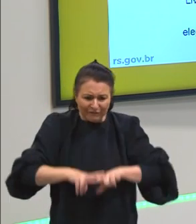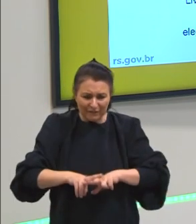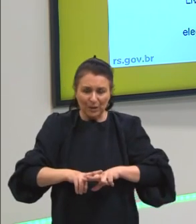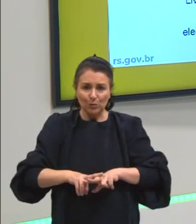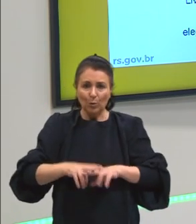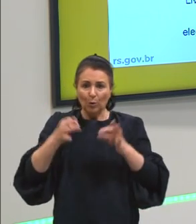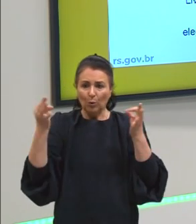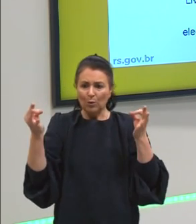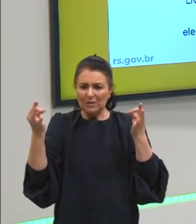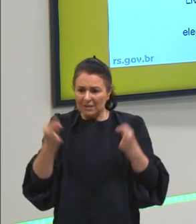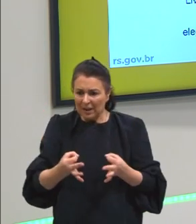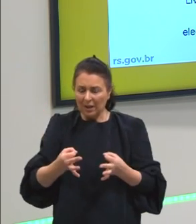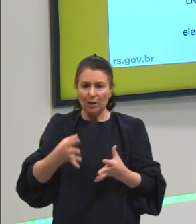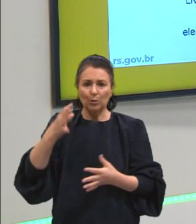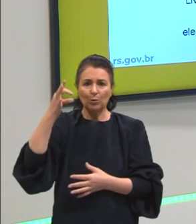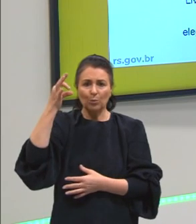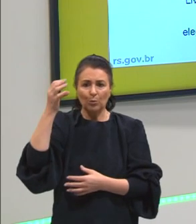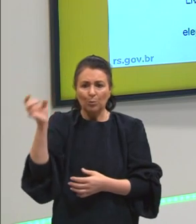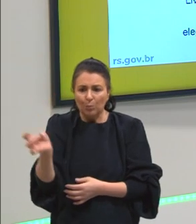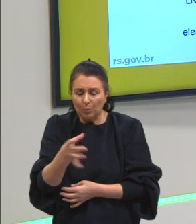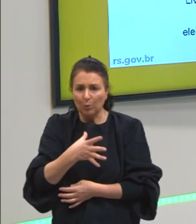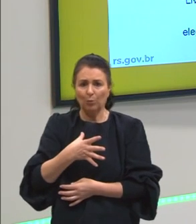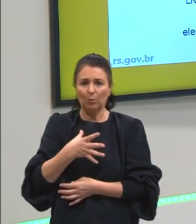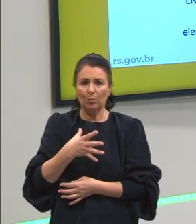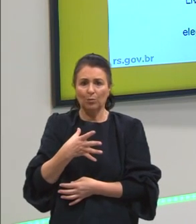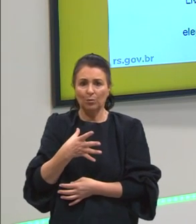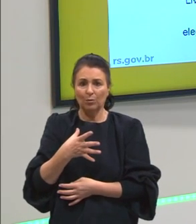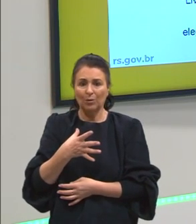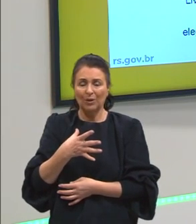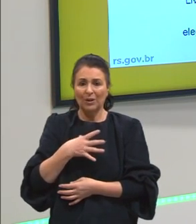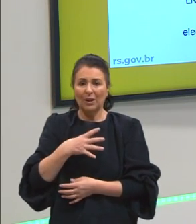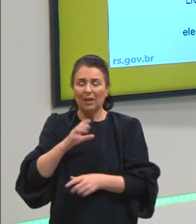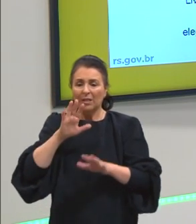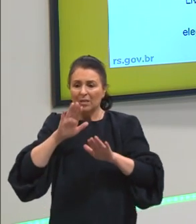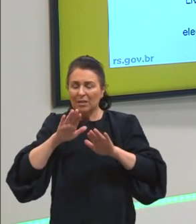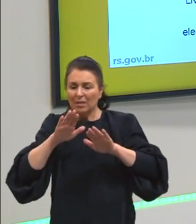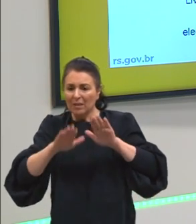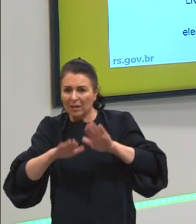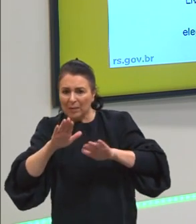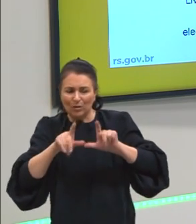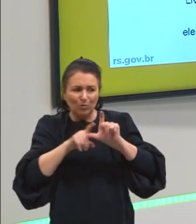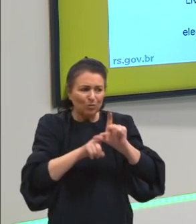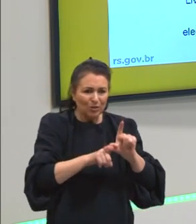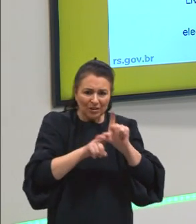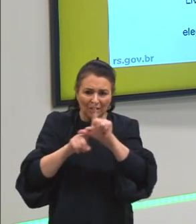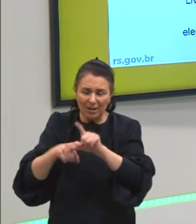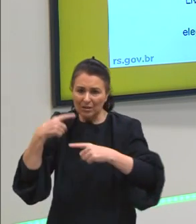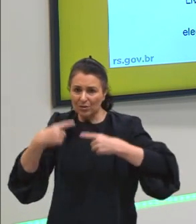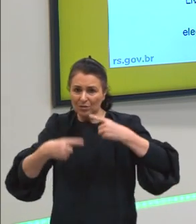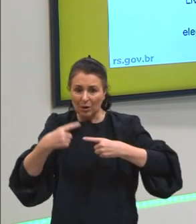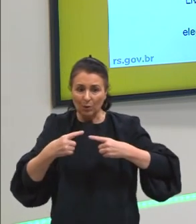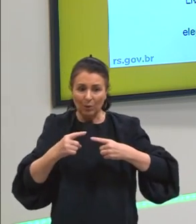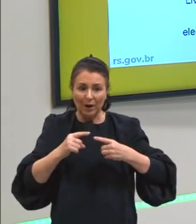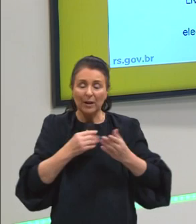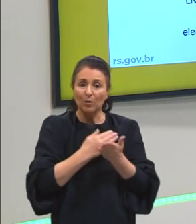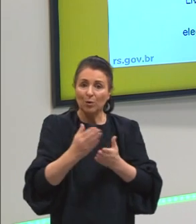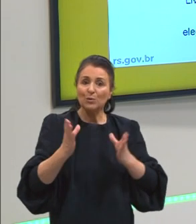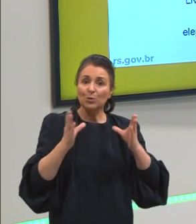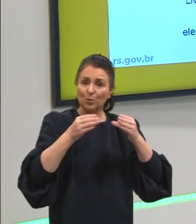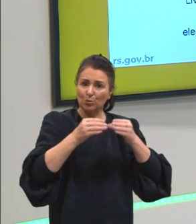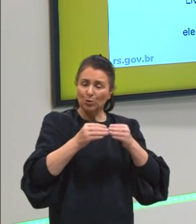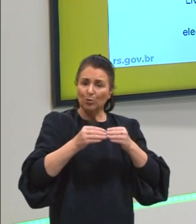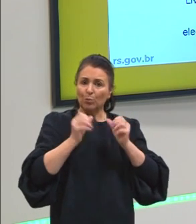suportar, mas dependia muito das discussões e aí entravam os sofistas, poderia virar uma